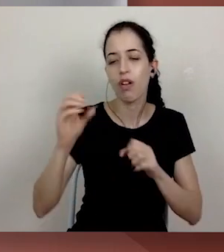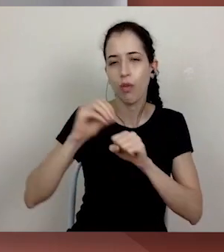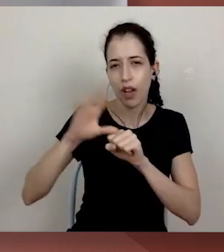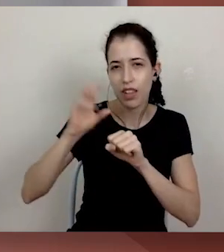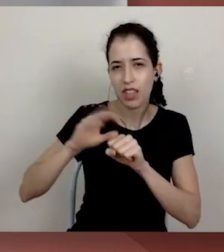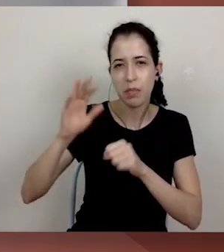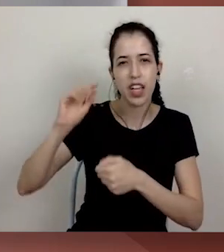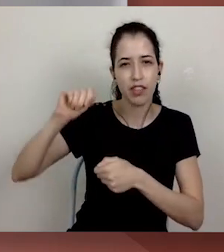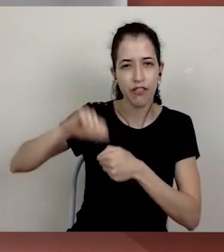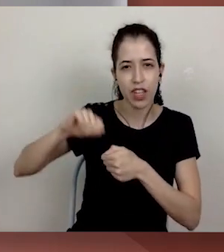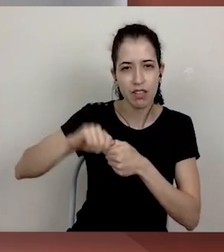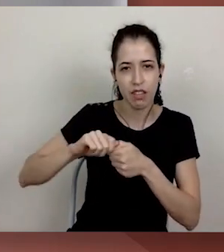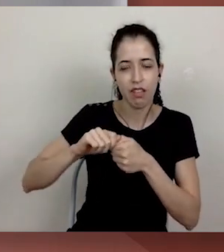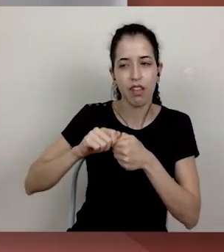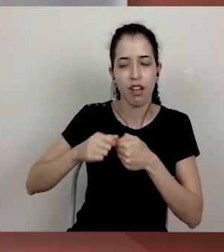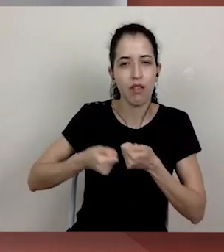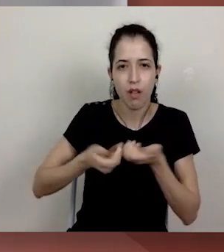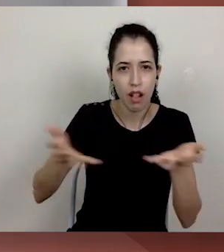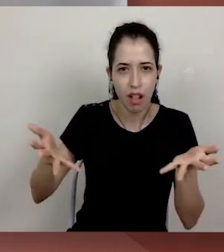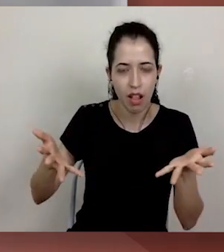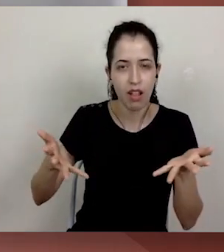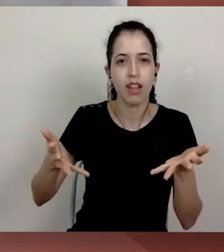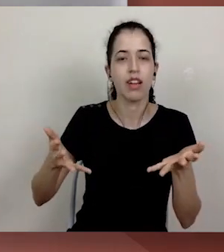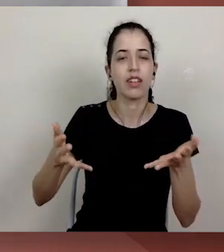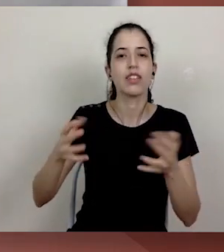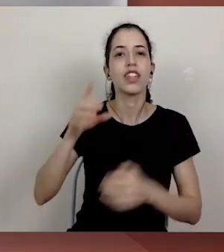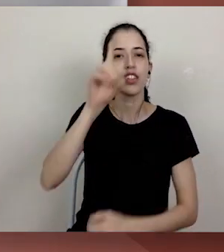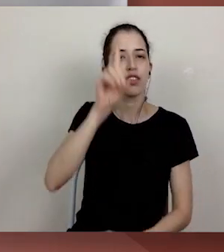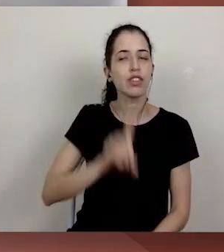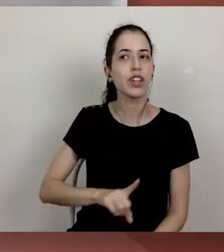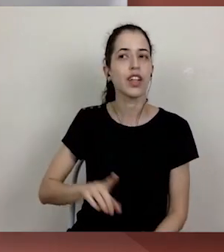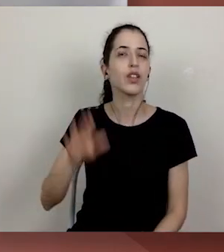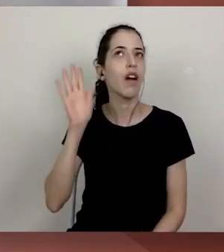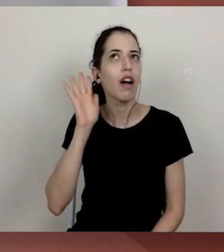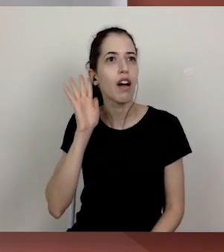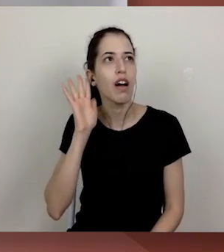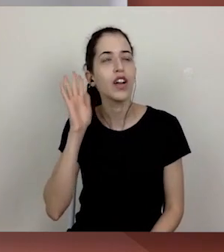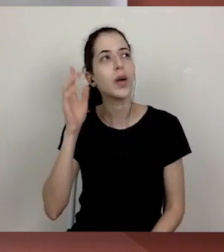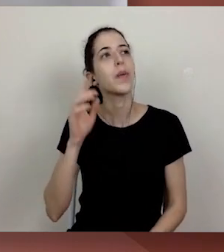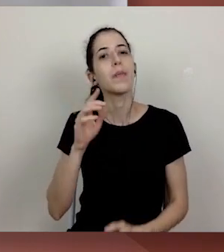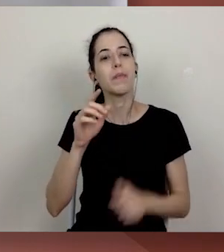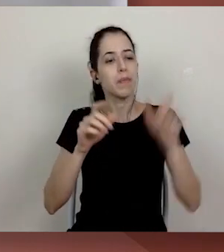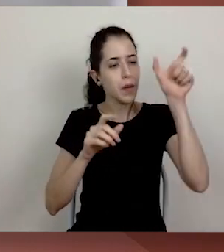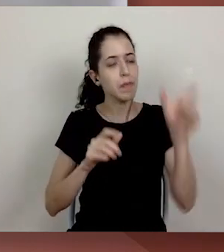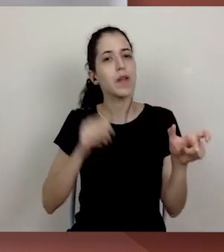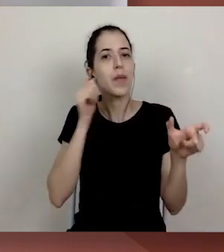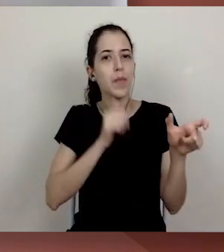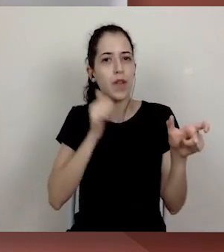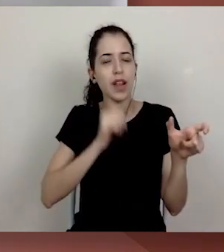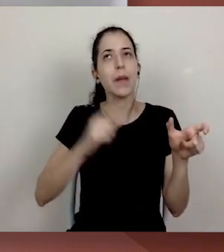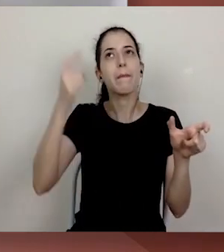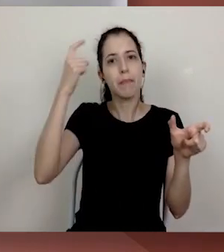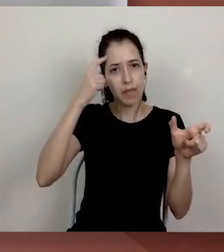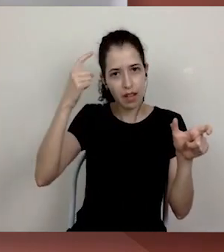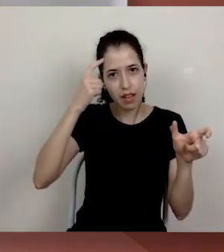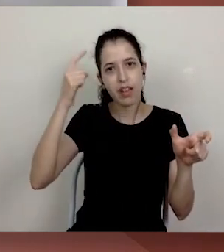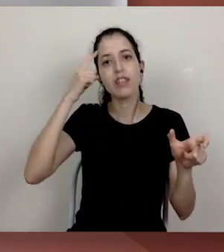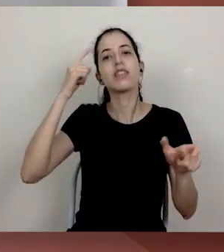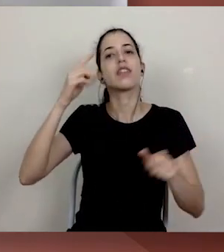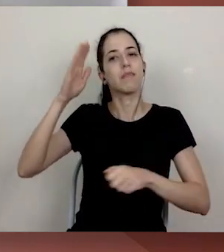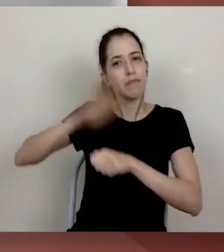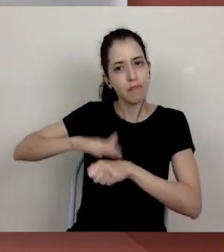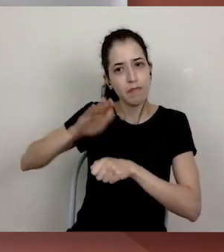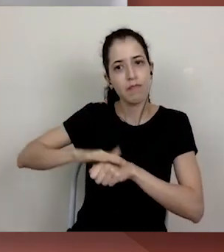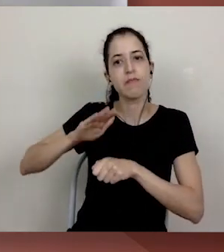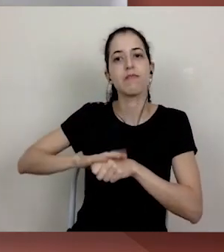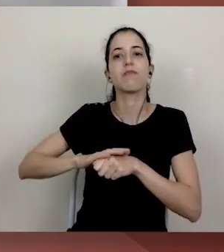defesa de produzir conhecimento, o de ter direito a ser ouvido como um ser que pensa, que produz,